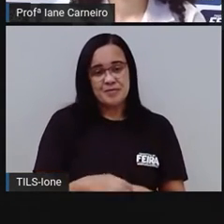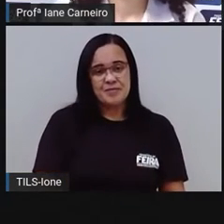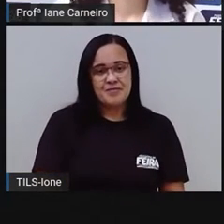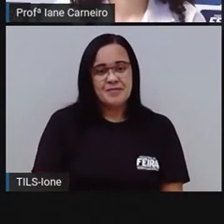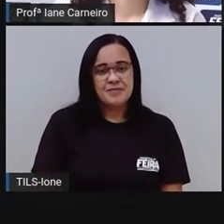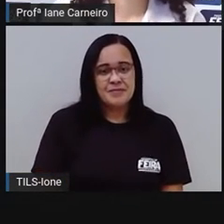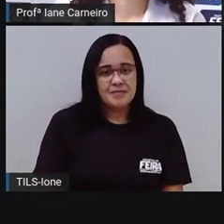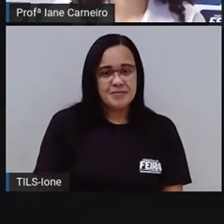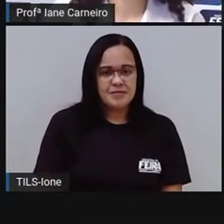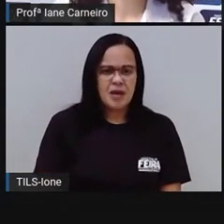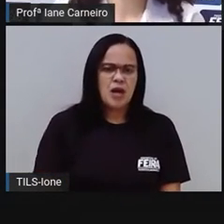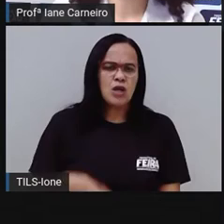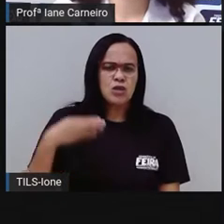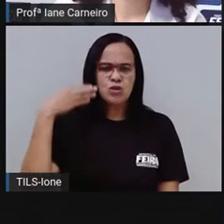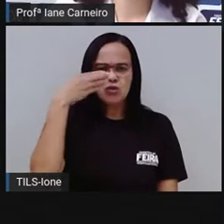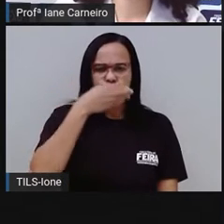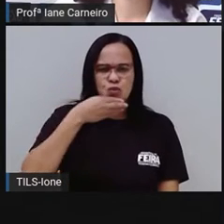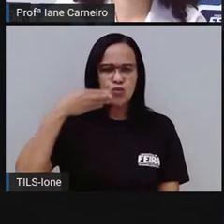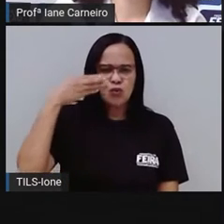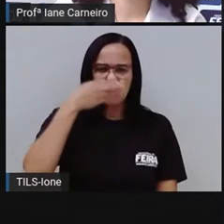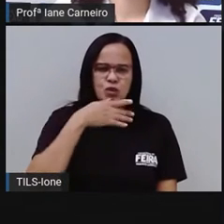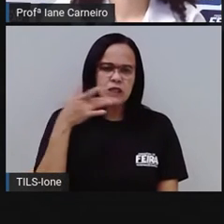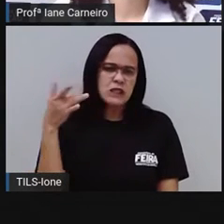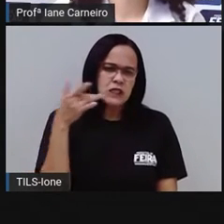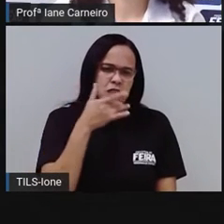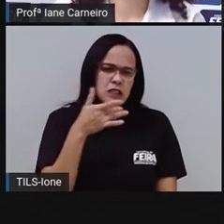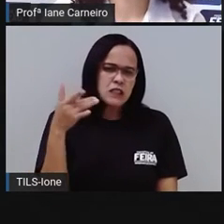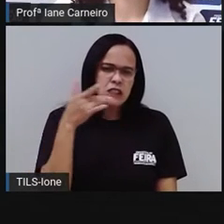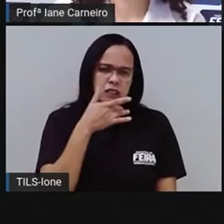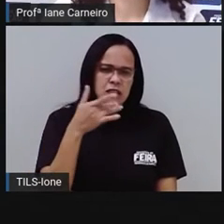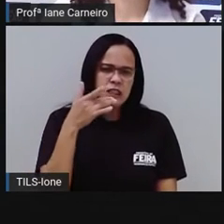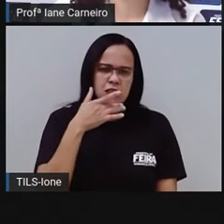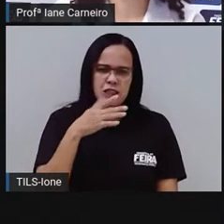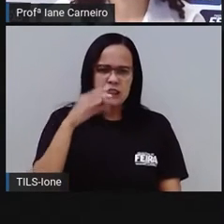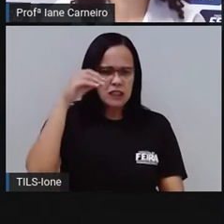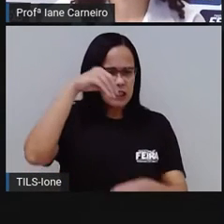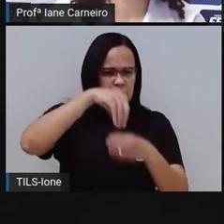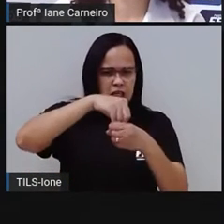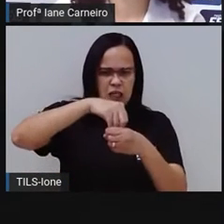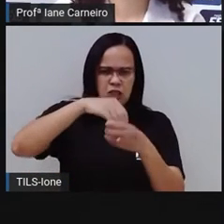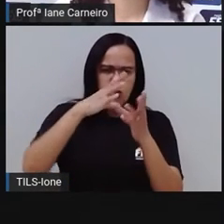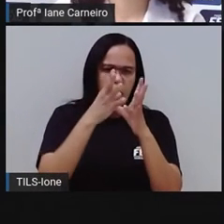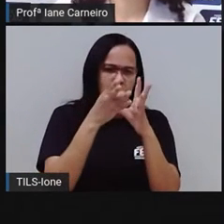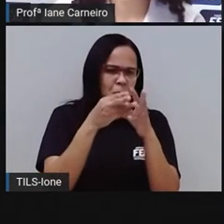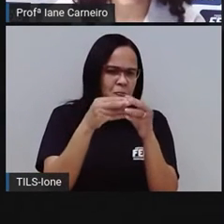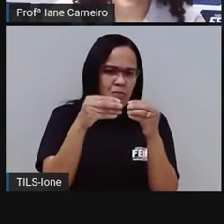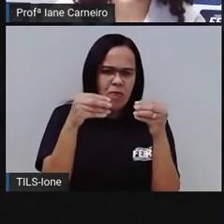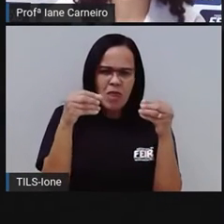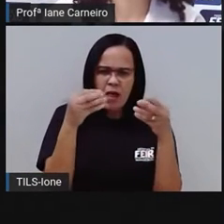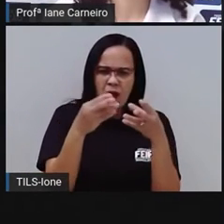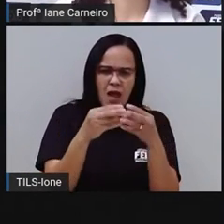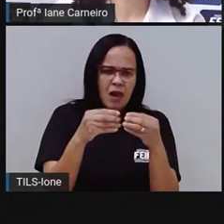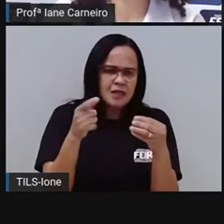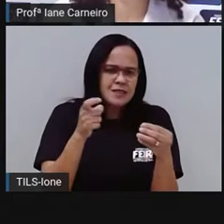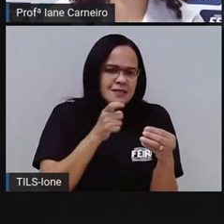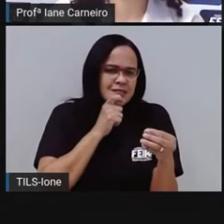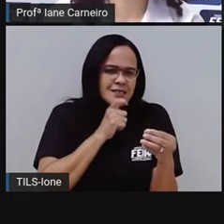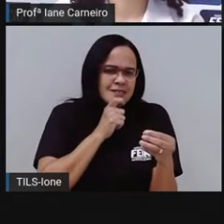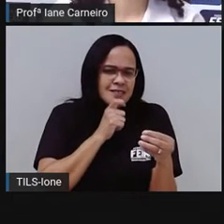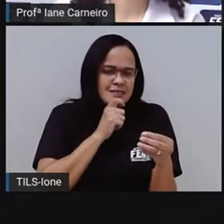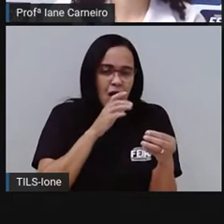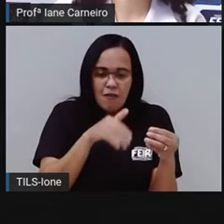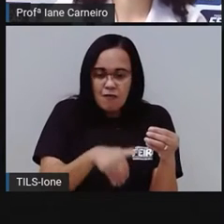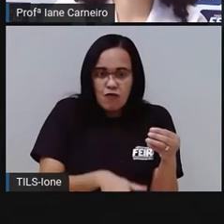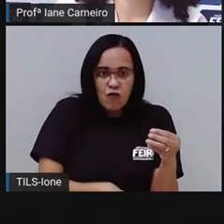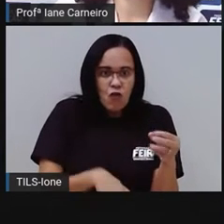Ela é doce e refrescante. Sua polpa é tão macia. Bem gelada. Mata a fome.